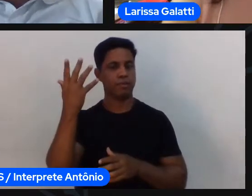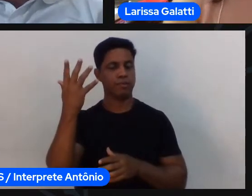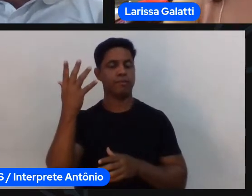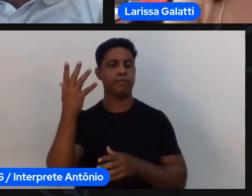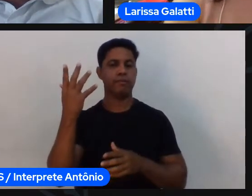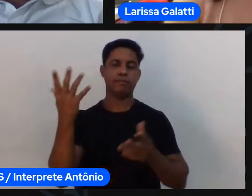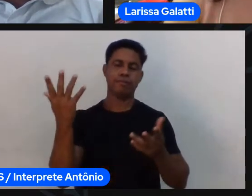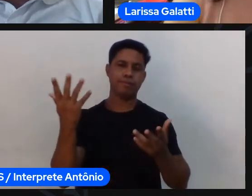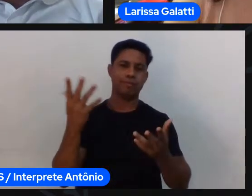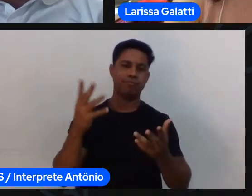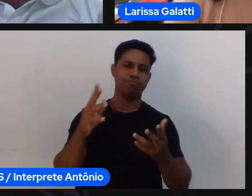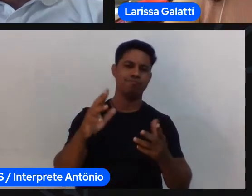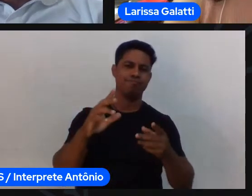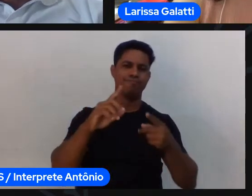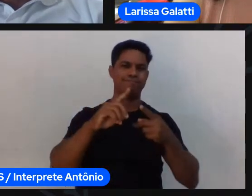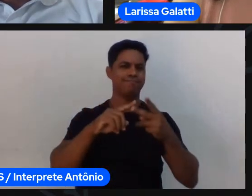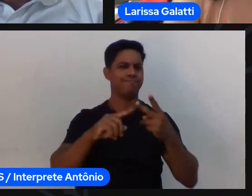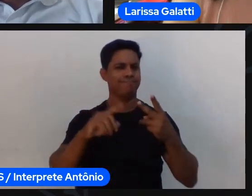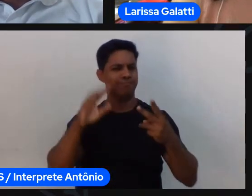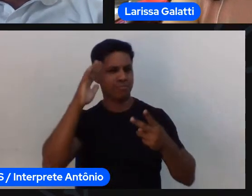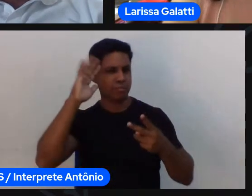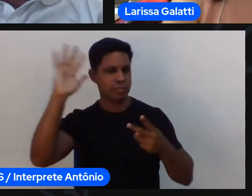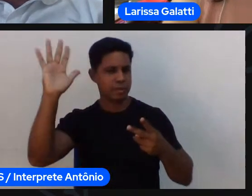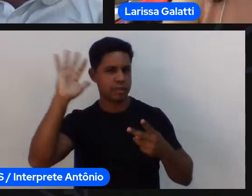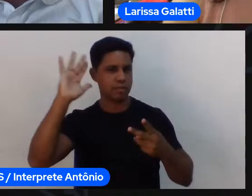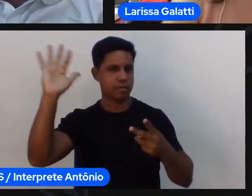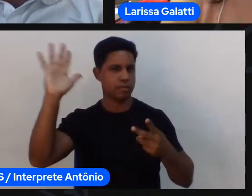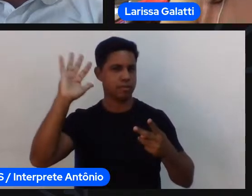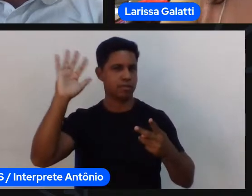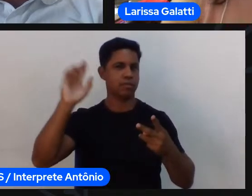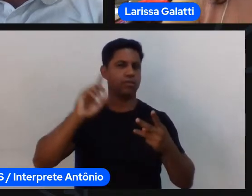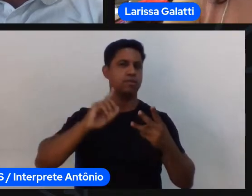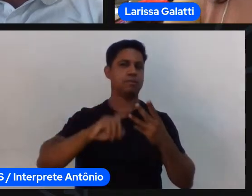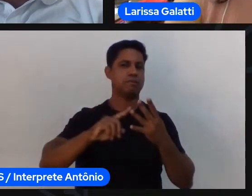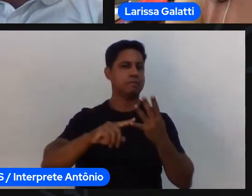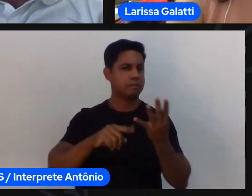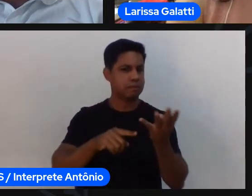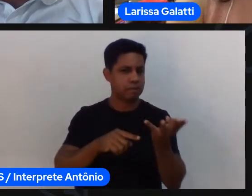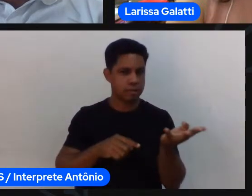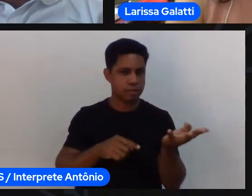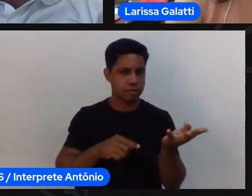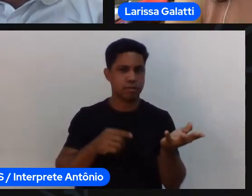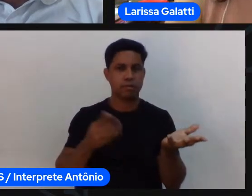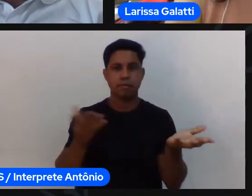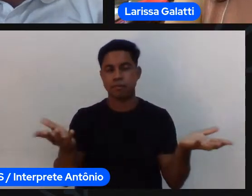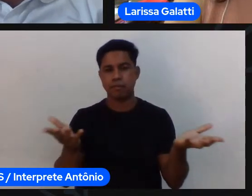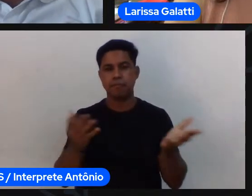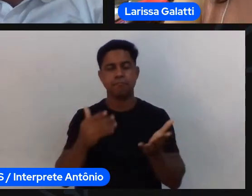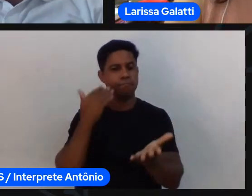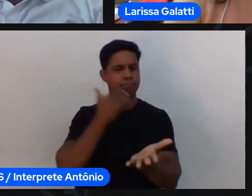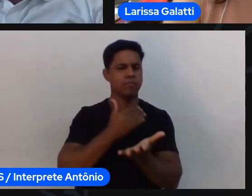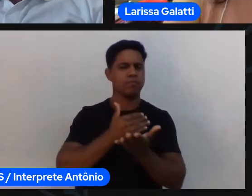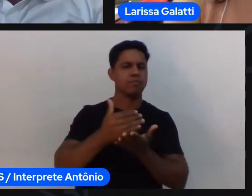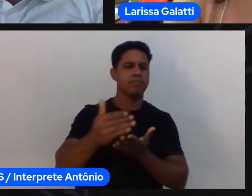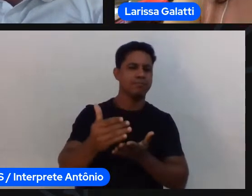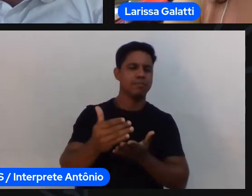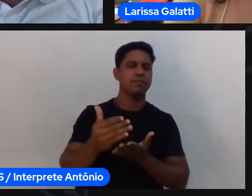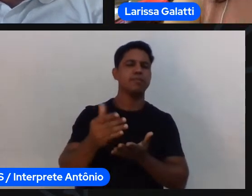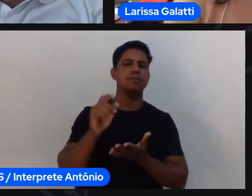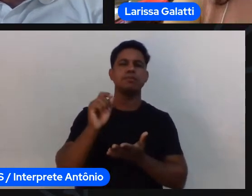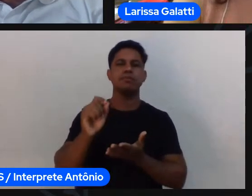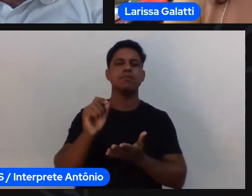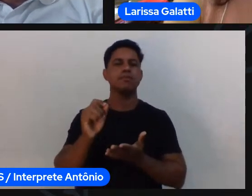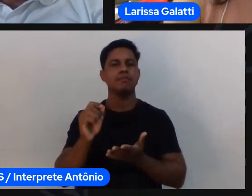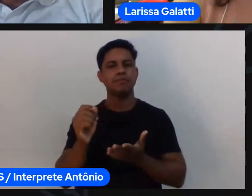ouvindo sobre elas mas às vezes é mais difícil da gente materializar legal como é que aquele princípio tático-técnico sócio-educativo histórico-cultural